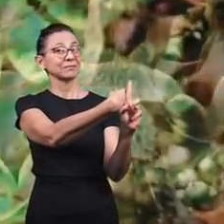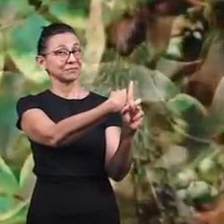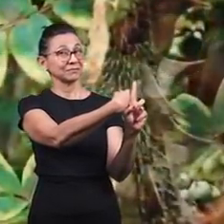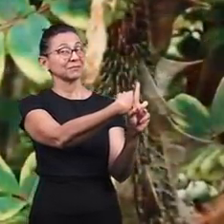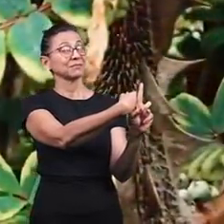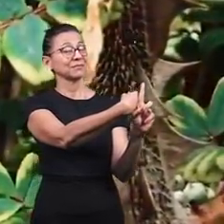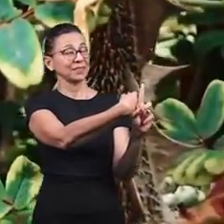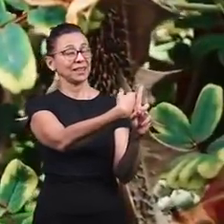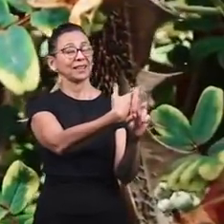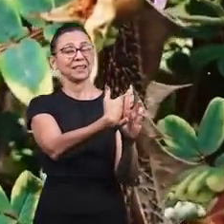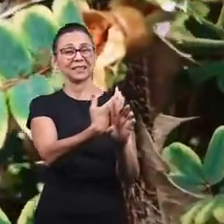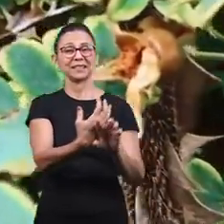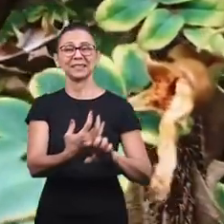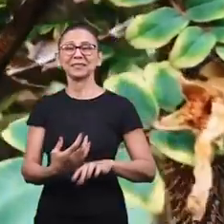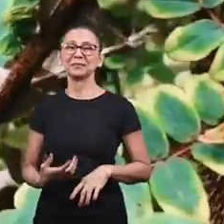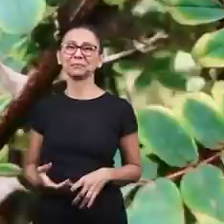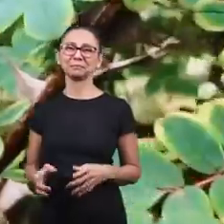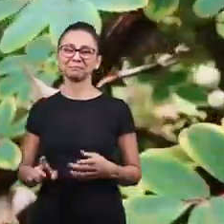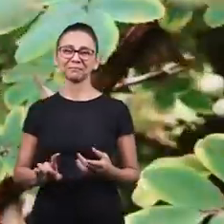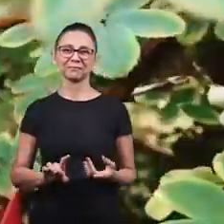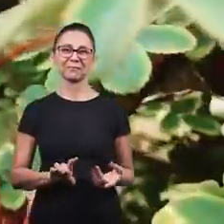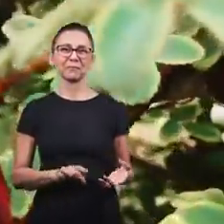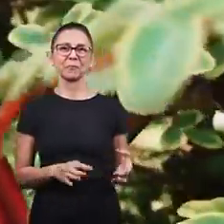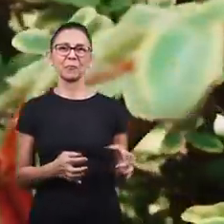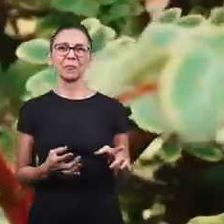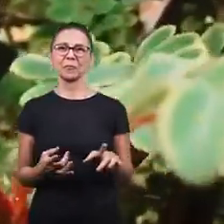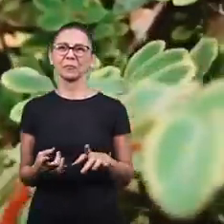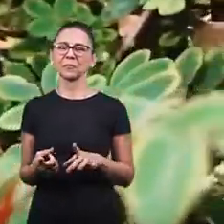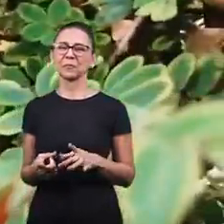Ali na luz